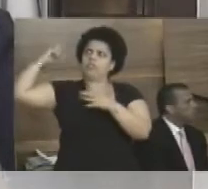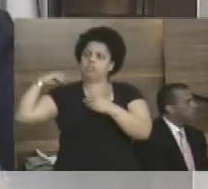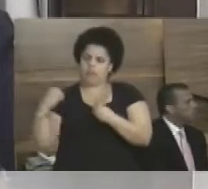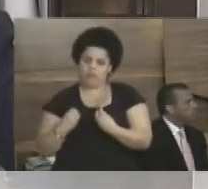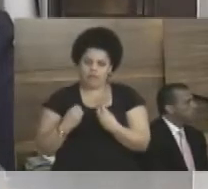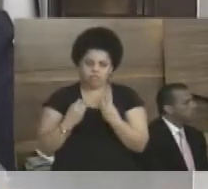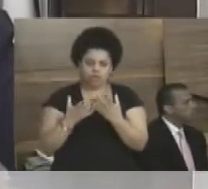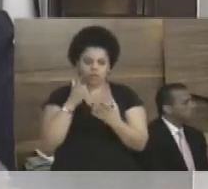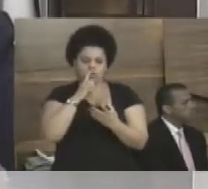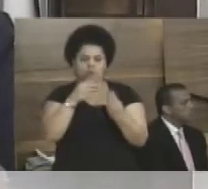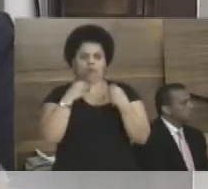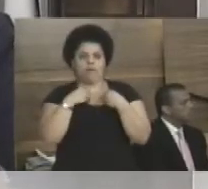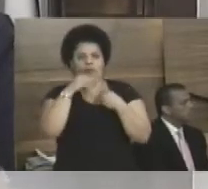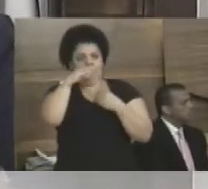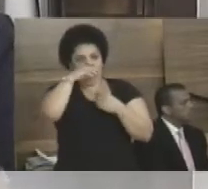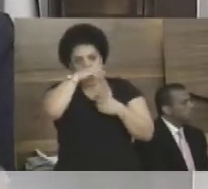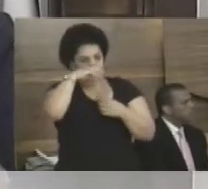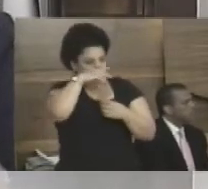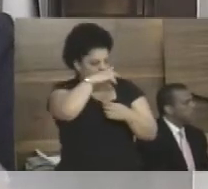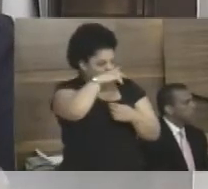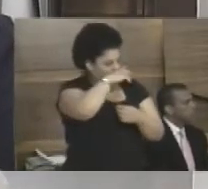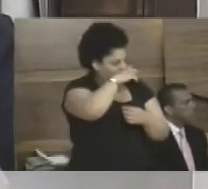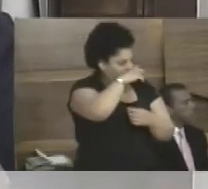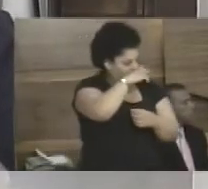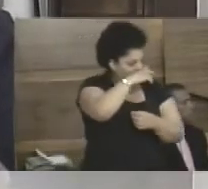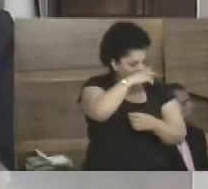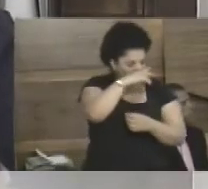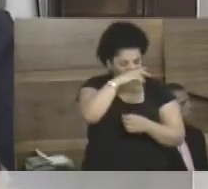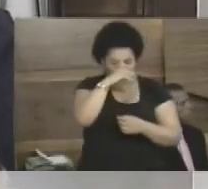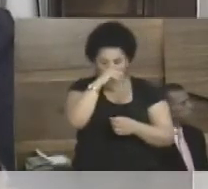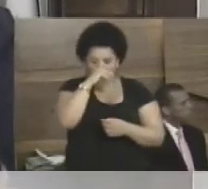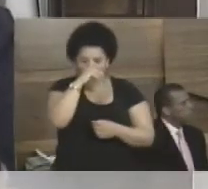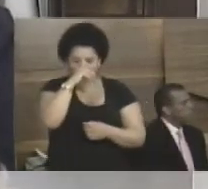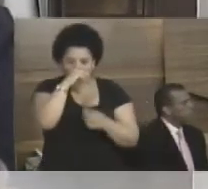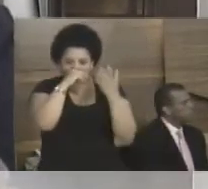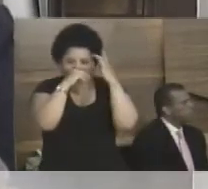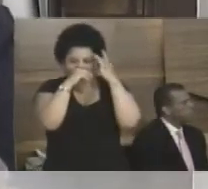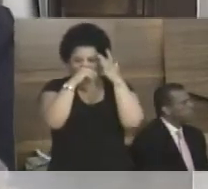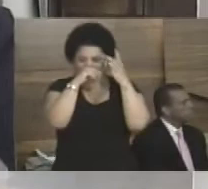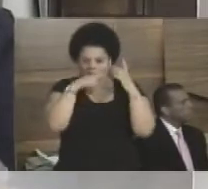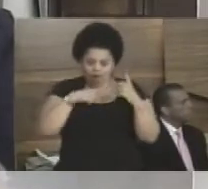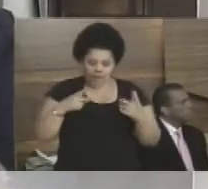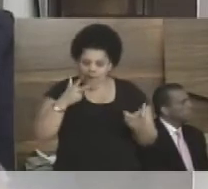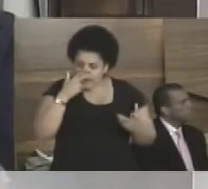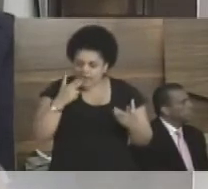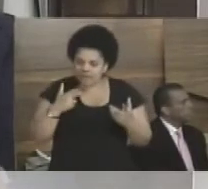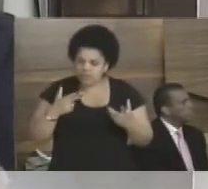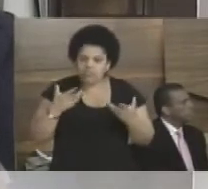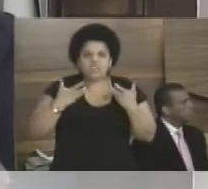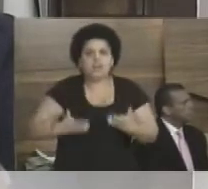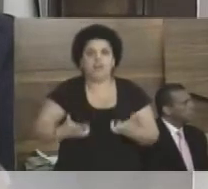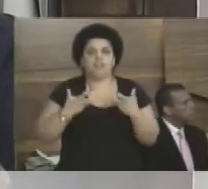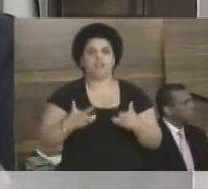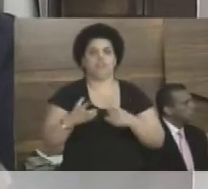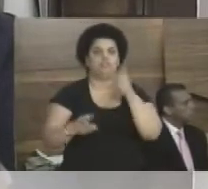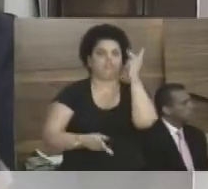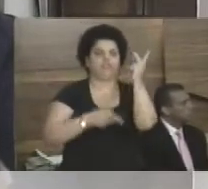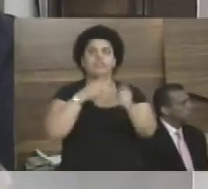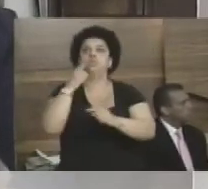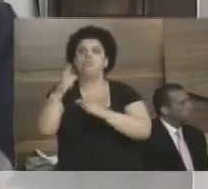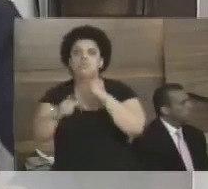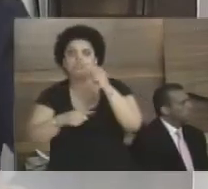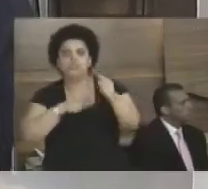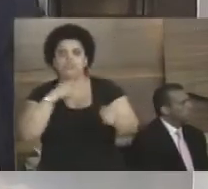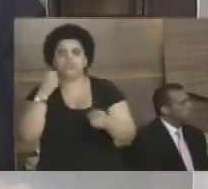Então, eu acho desnecessário todo o desgaste que está havendo com a ação de uso campeão. Eu acho desnecessário todas as dúvidas